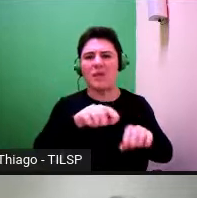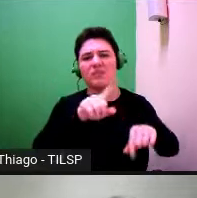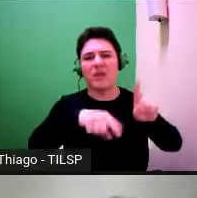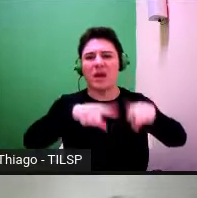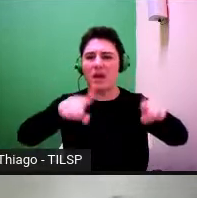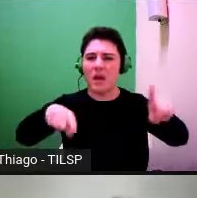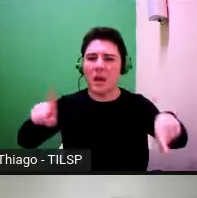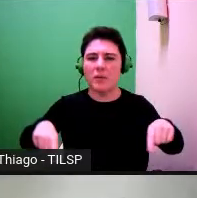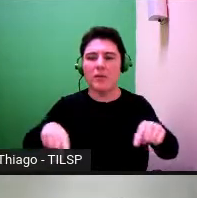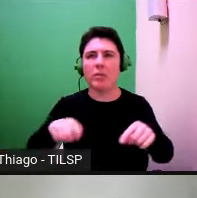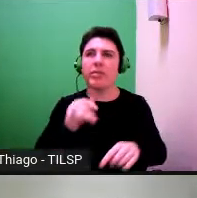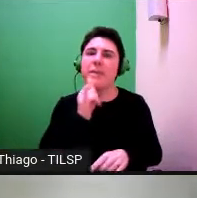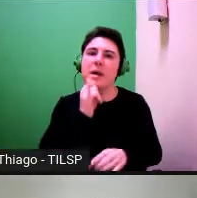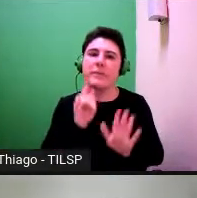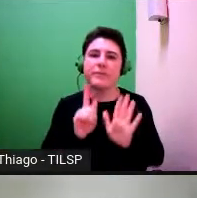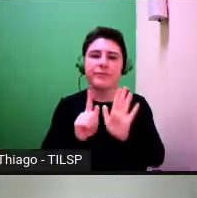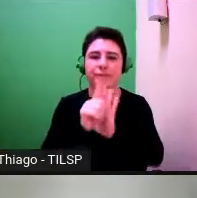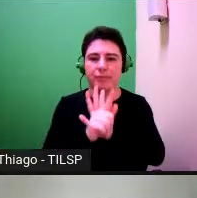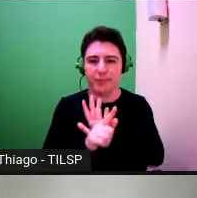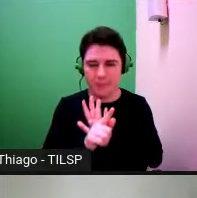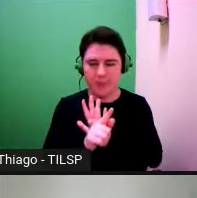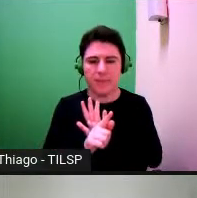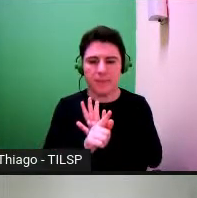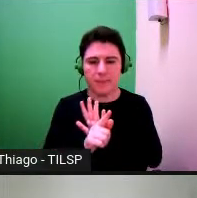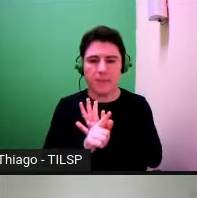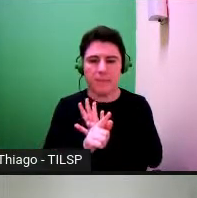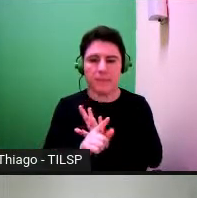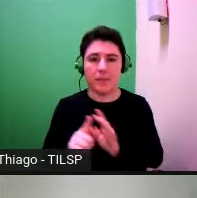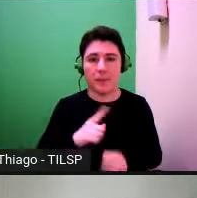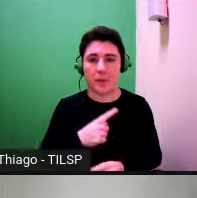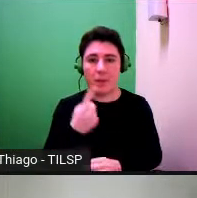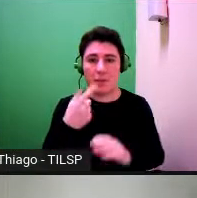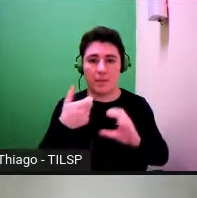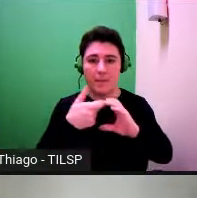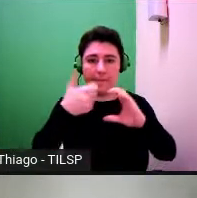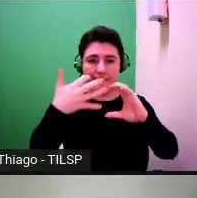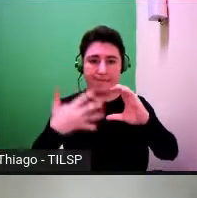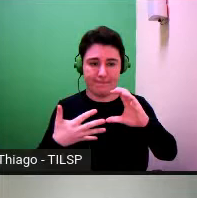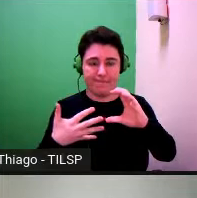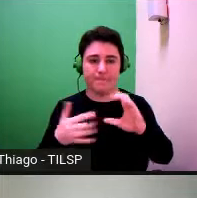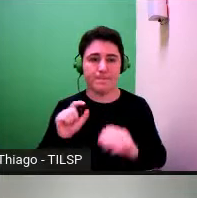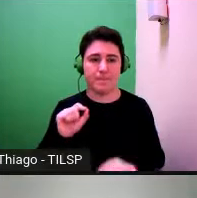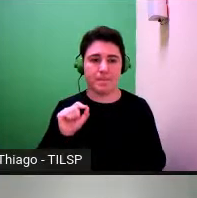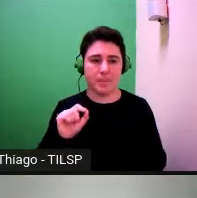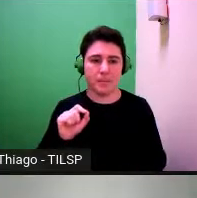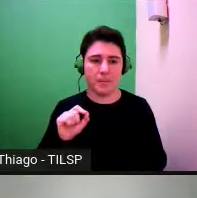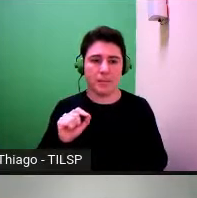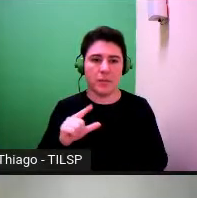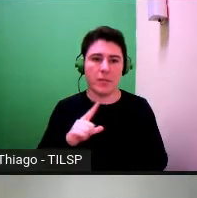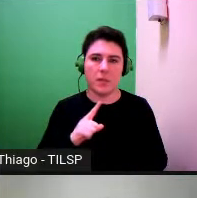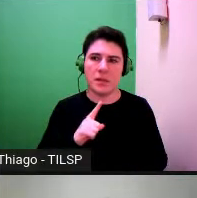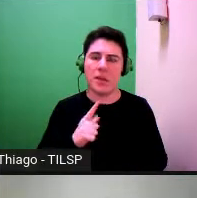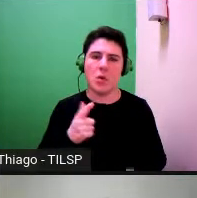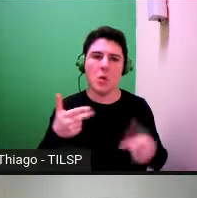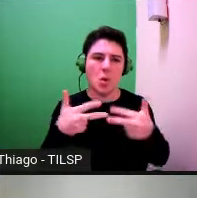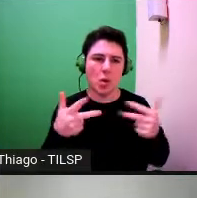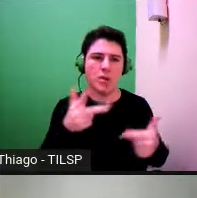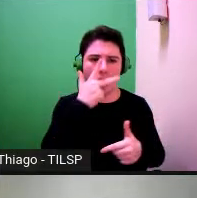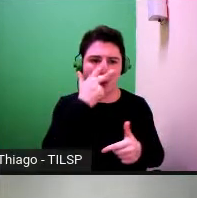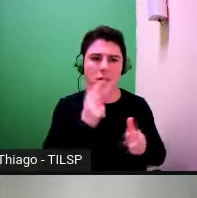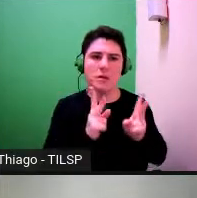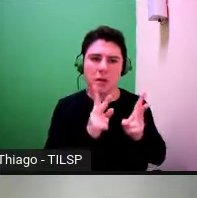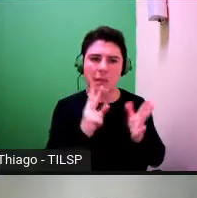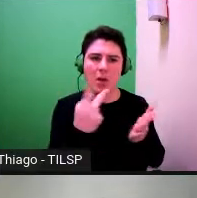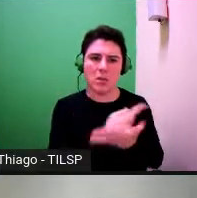do género textual parece haver aqui uma característica que é há aspectos que são comuns o plano de